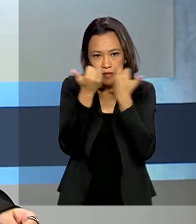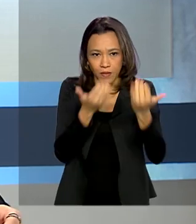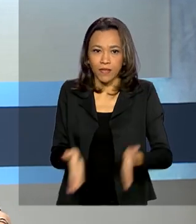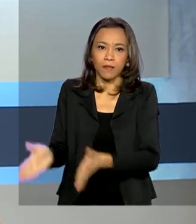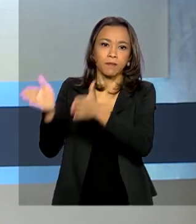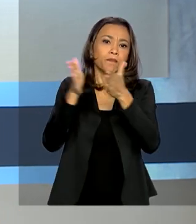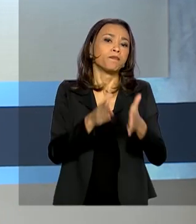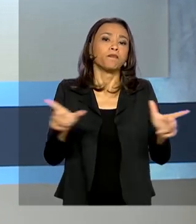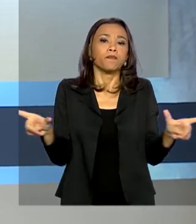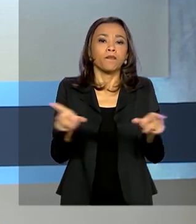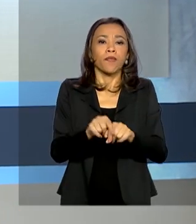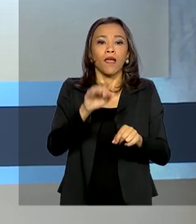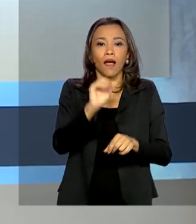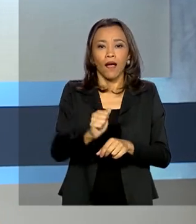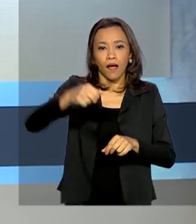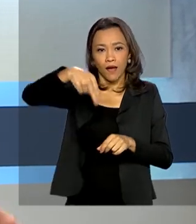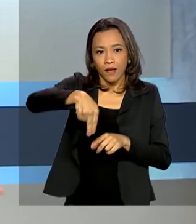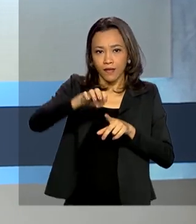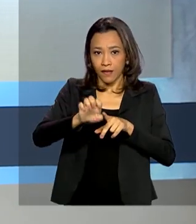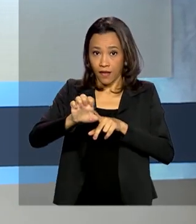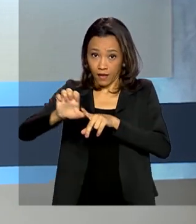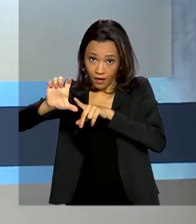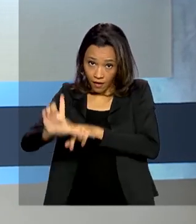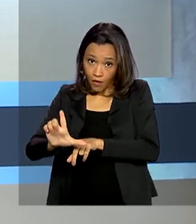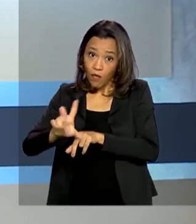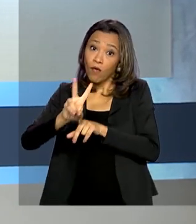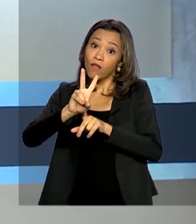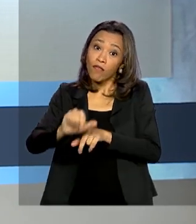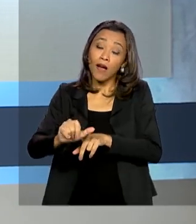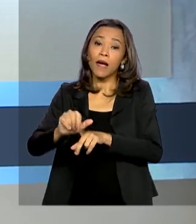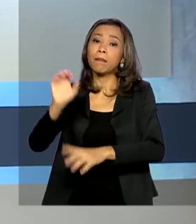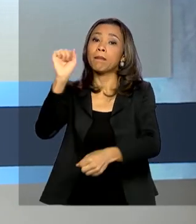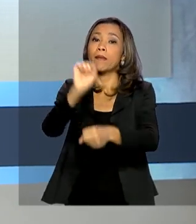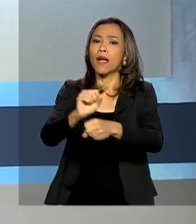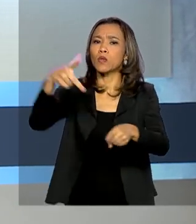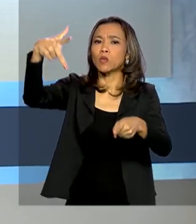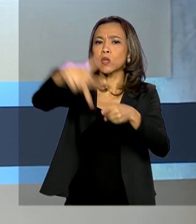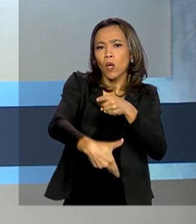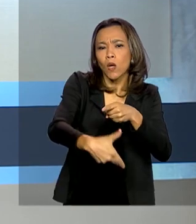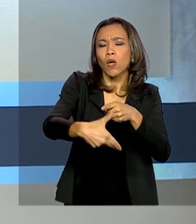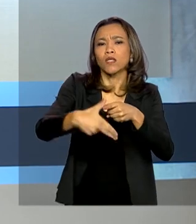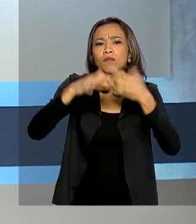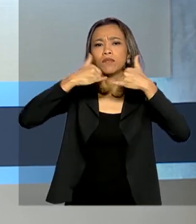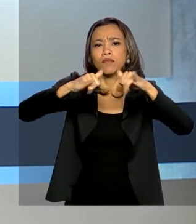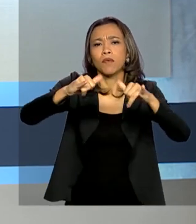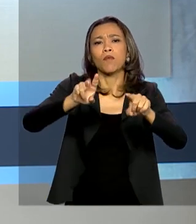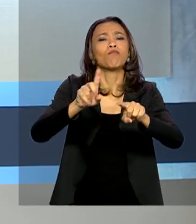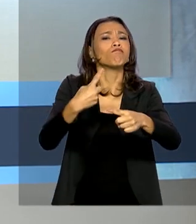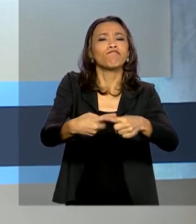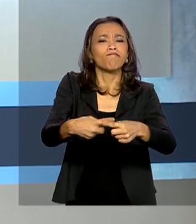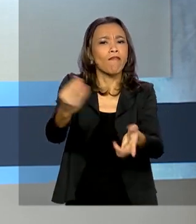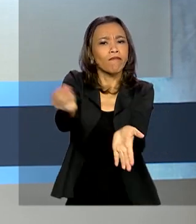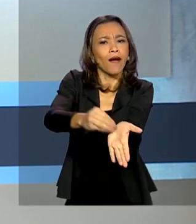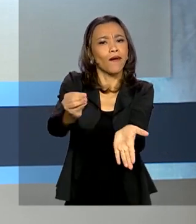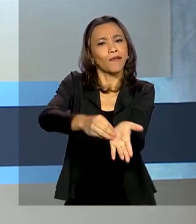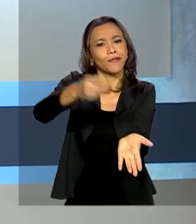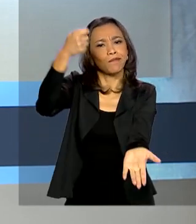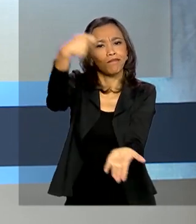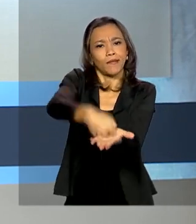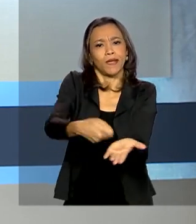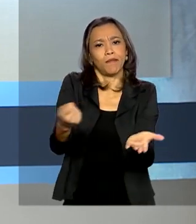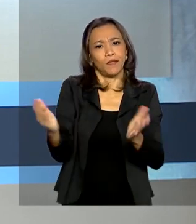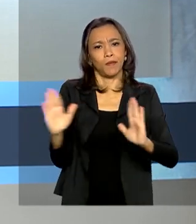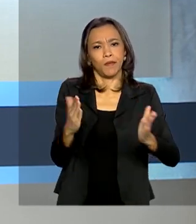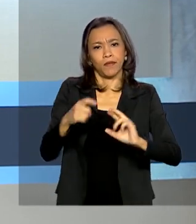E a Agência Nacional de Energia Elétrica, a ANEEL, vai suspender os cortes de energia por falta de pagamento pelos próximos três meses.